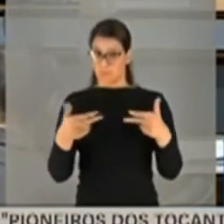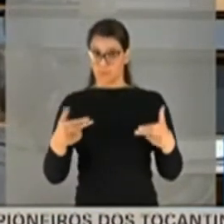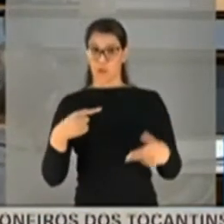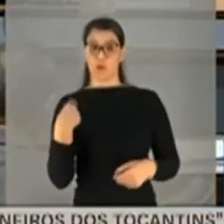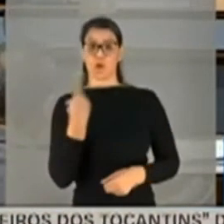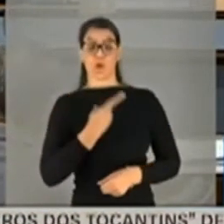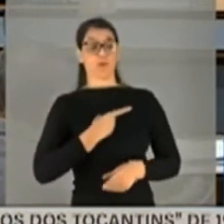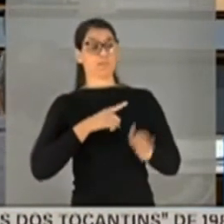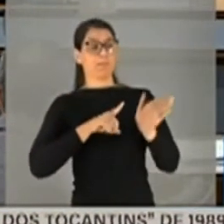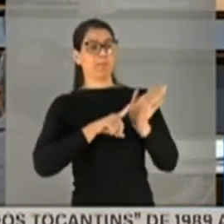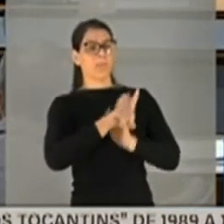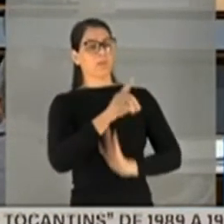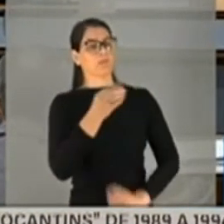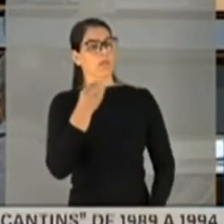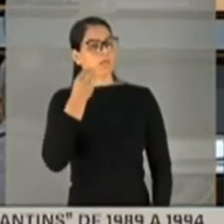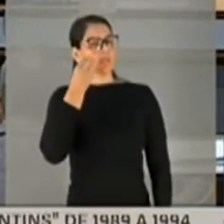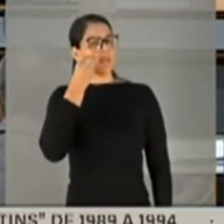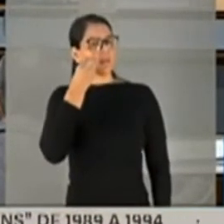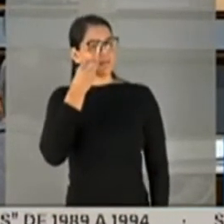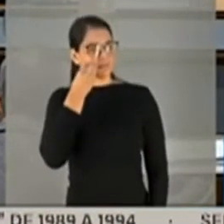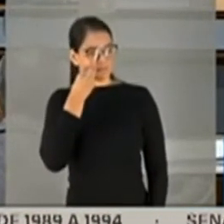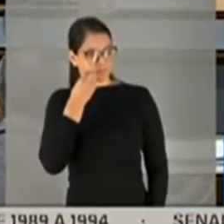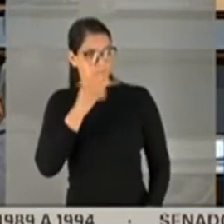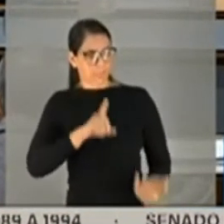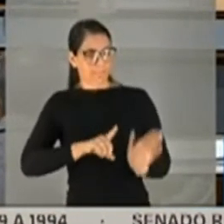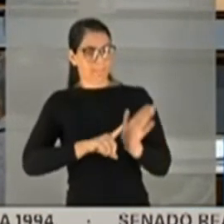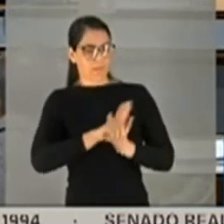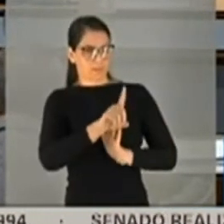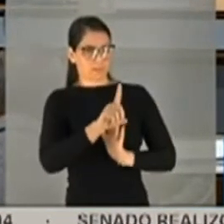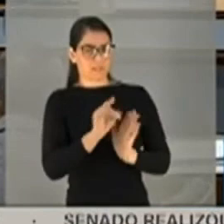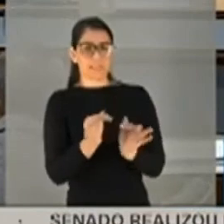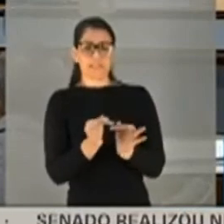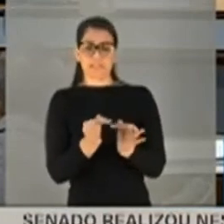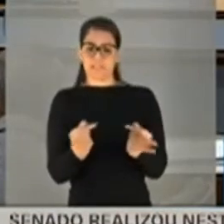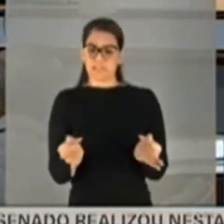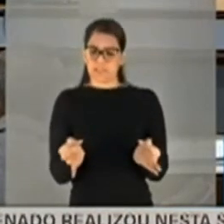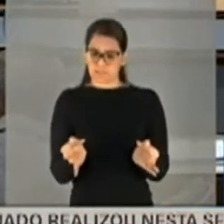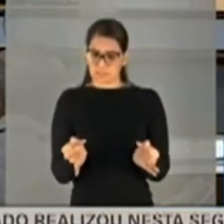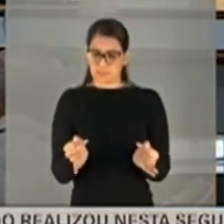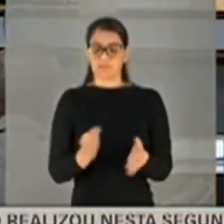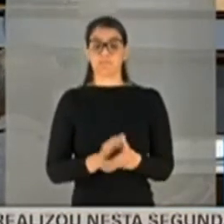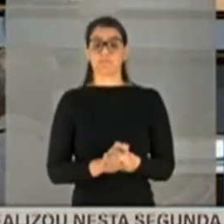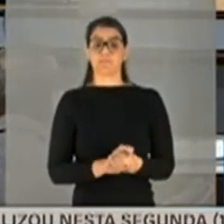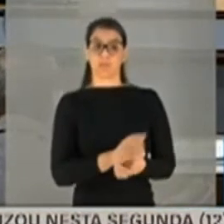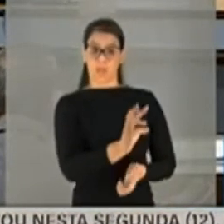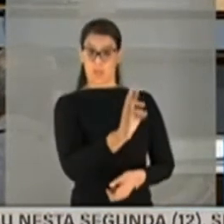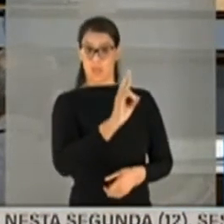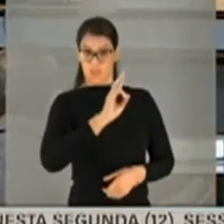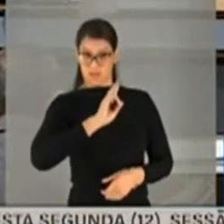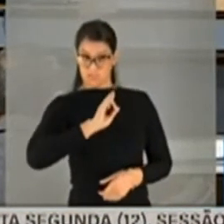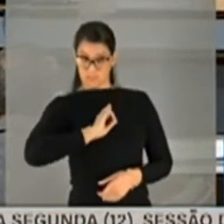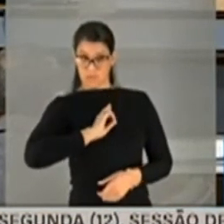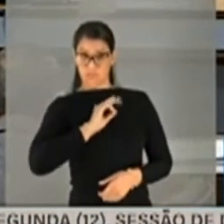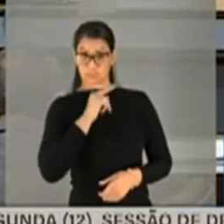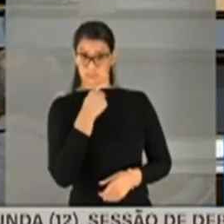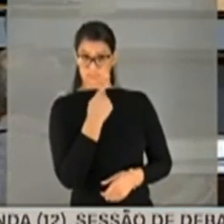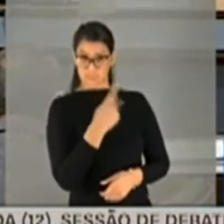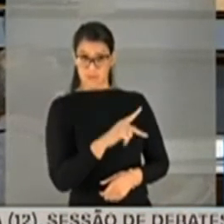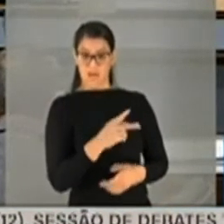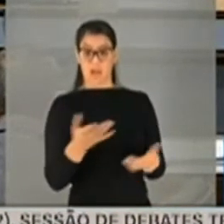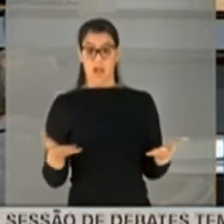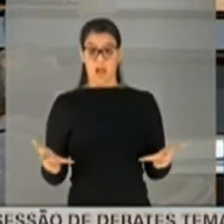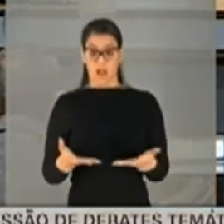pergunta teste. Eu fizemos uma pergunta teste simples, da licença, baseada na resposta dela. Nós iremos